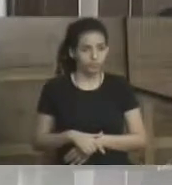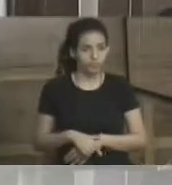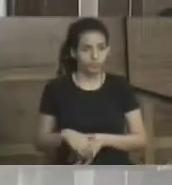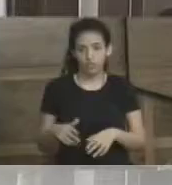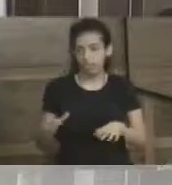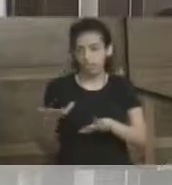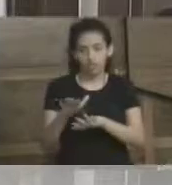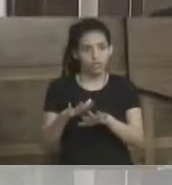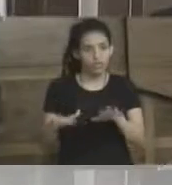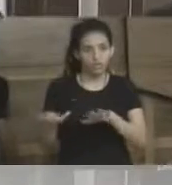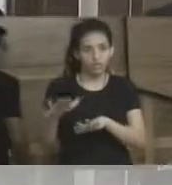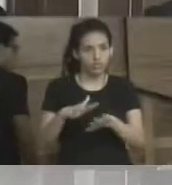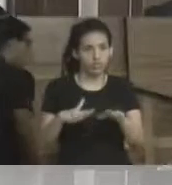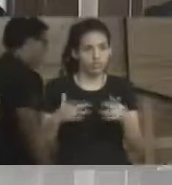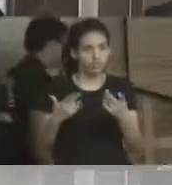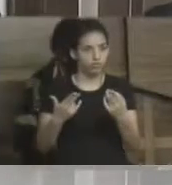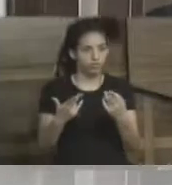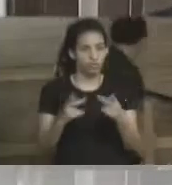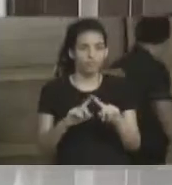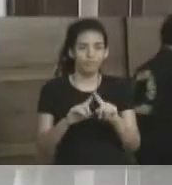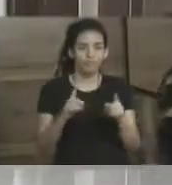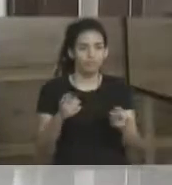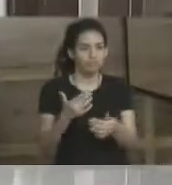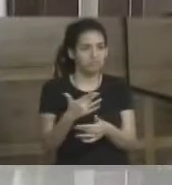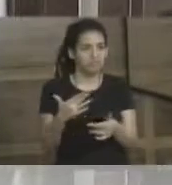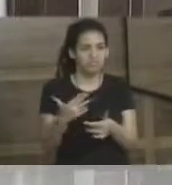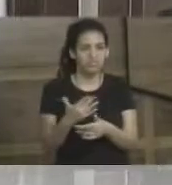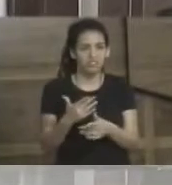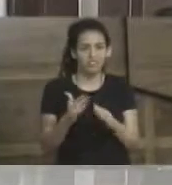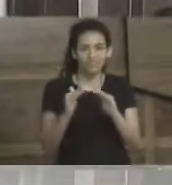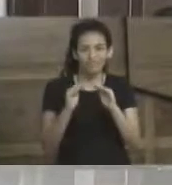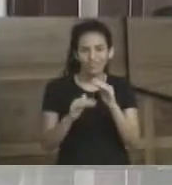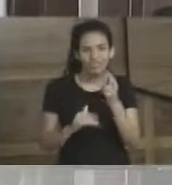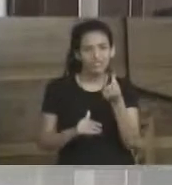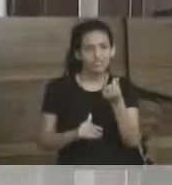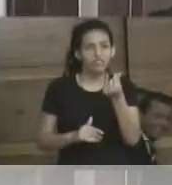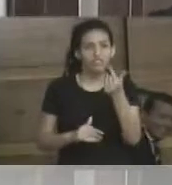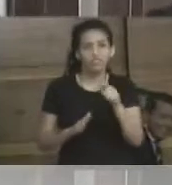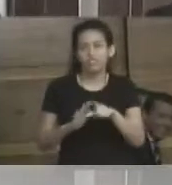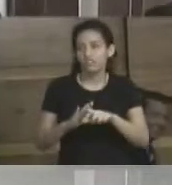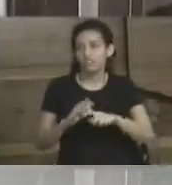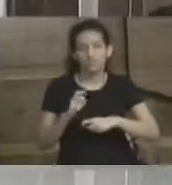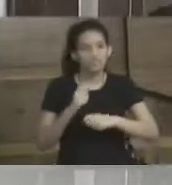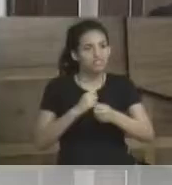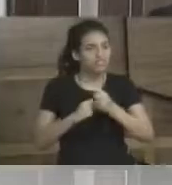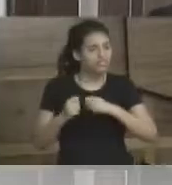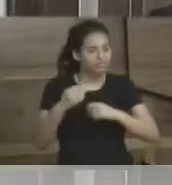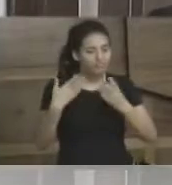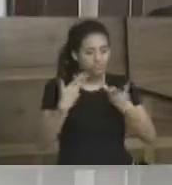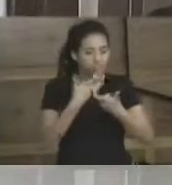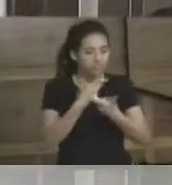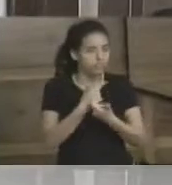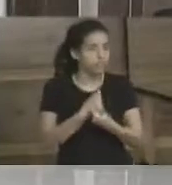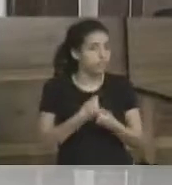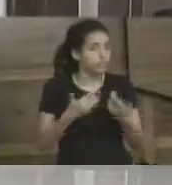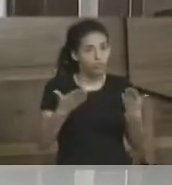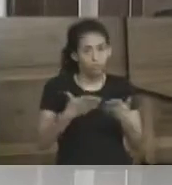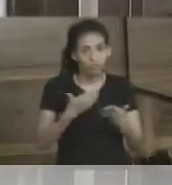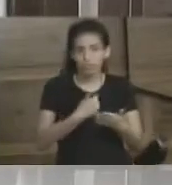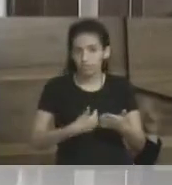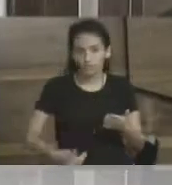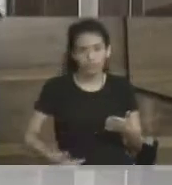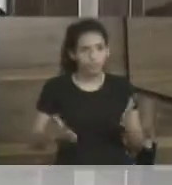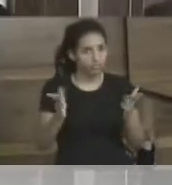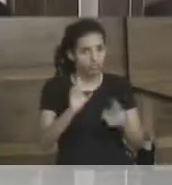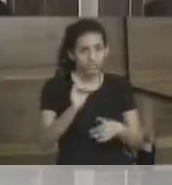geografia peculiar nossa de Angra dos Reis, mas é uma cidade que, com pouco dinheiro, faz uma administração impecável, não de hoje, não desse governo